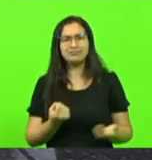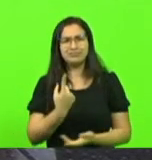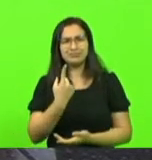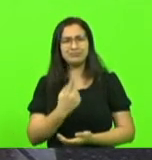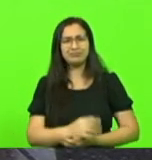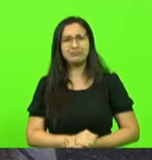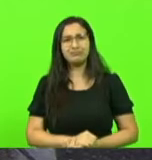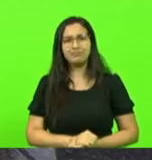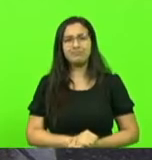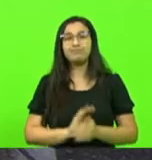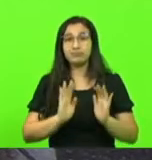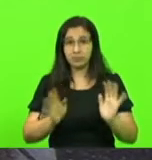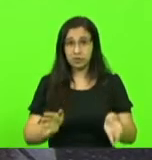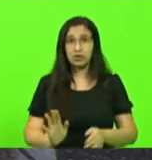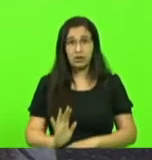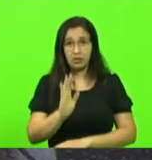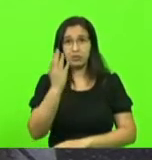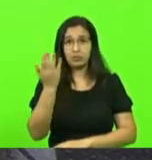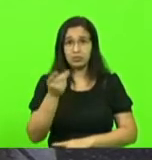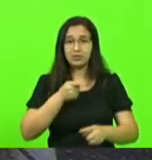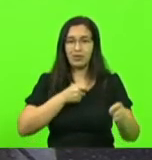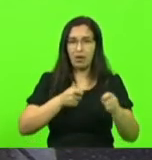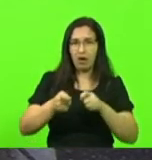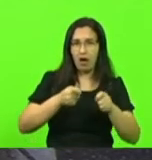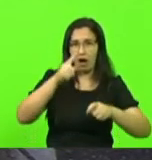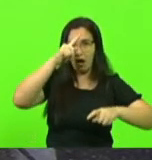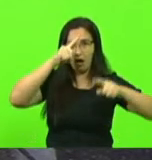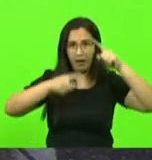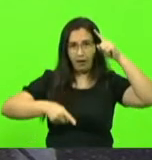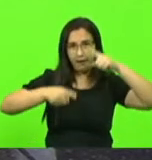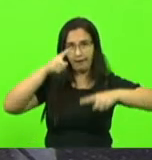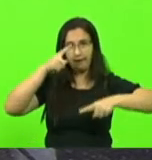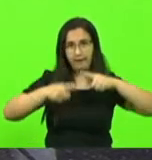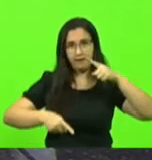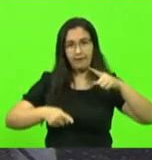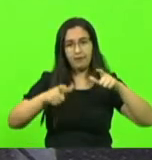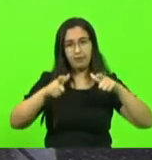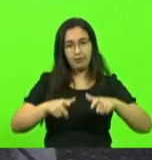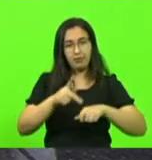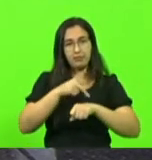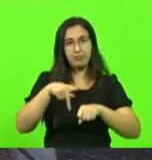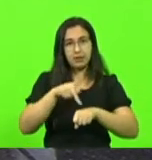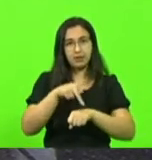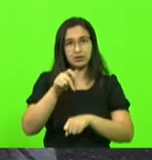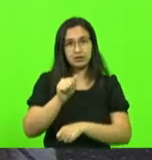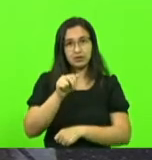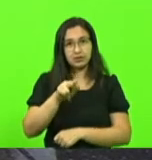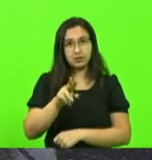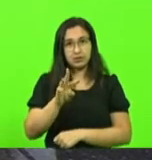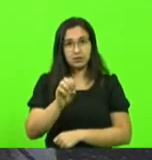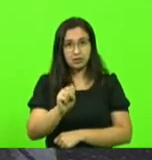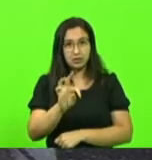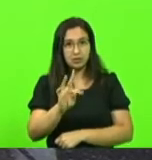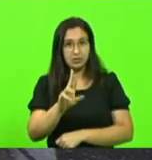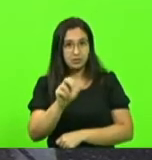E já está acontecendo o controle na Austrália. E hoje o controle é de vacina.